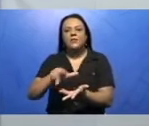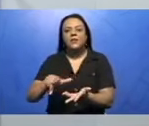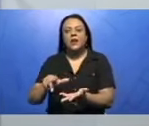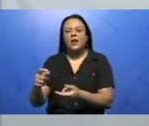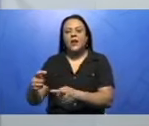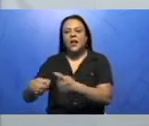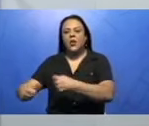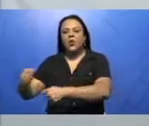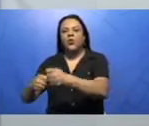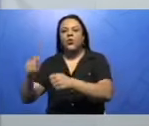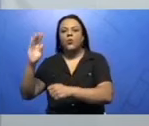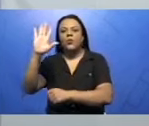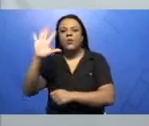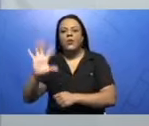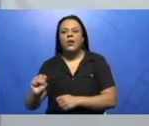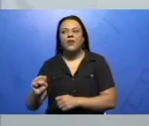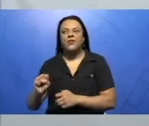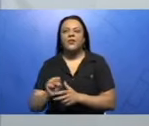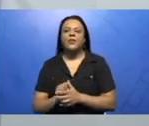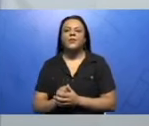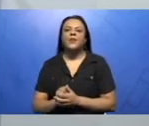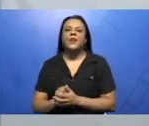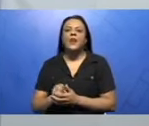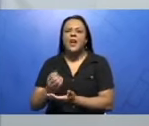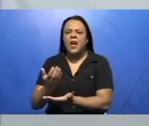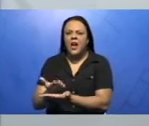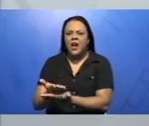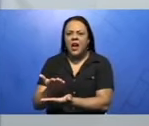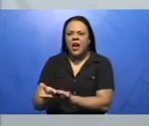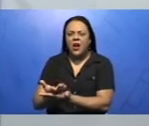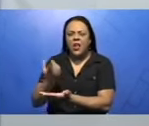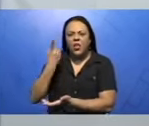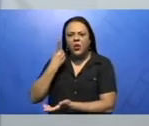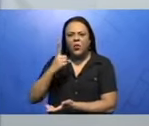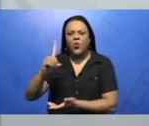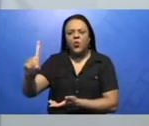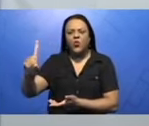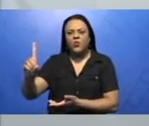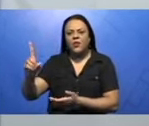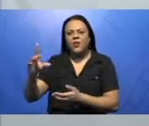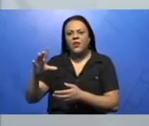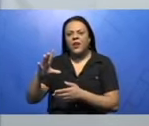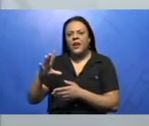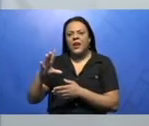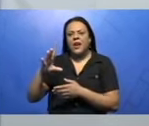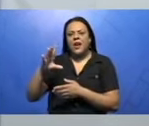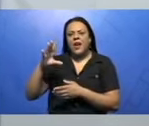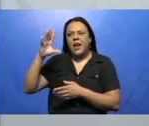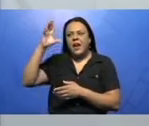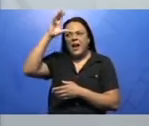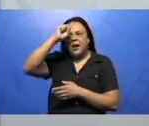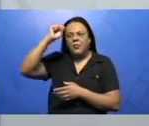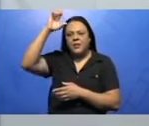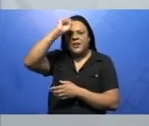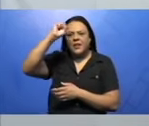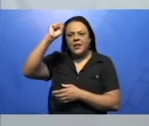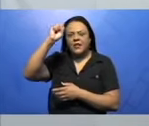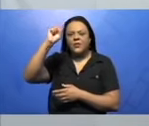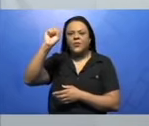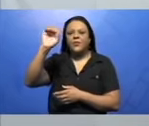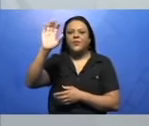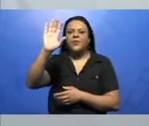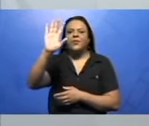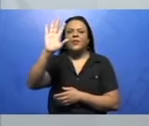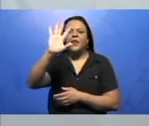Na última aula nós estávamos falando aí do avanço do islamismo no continente africano